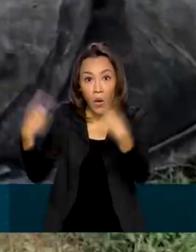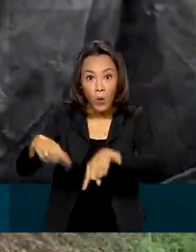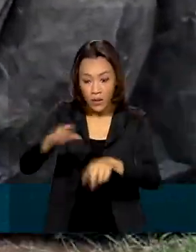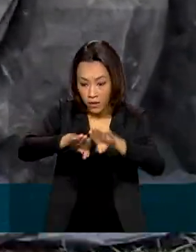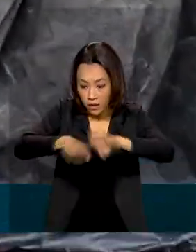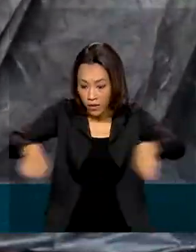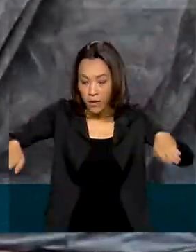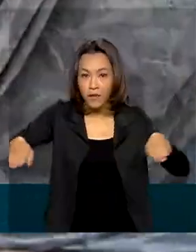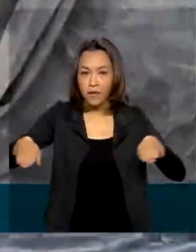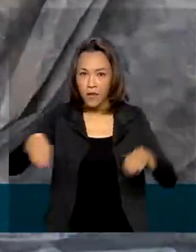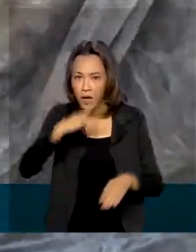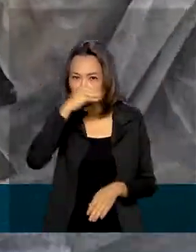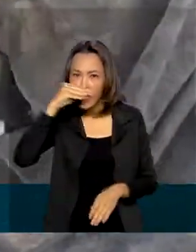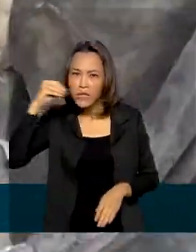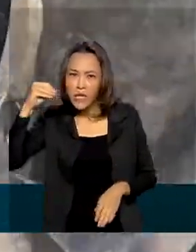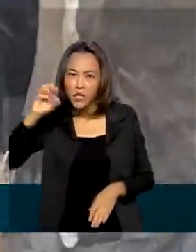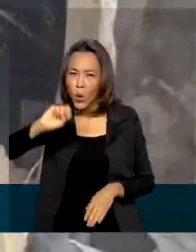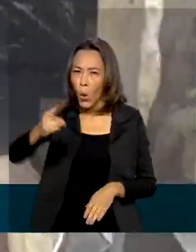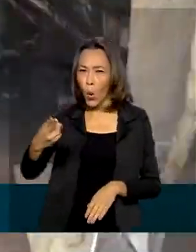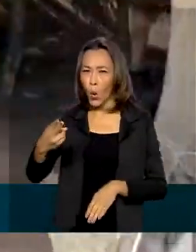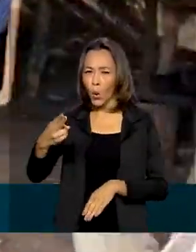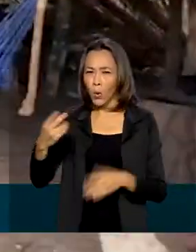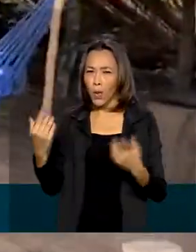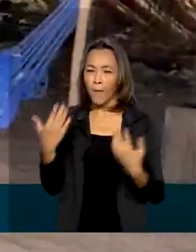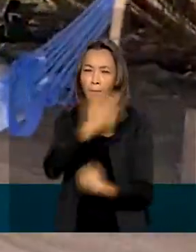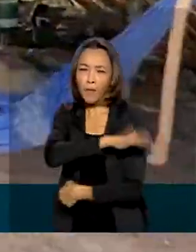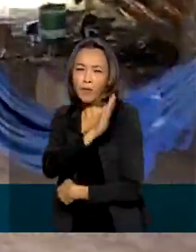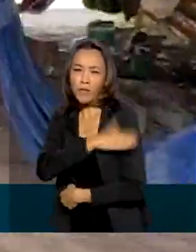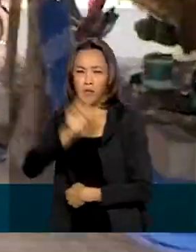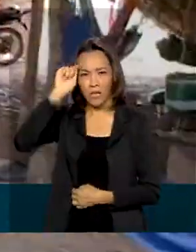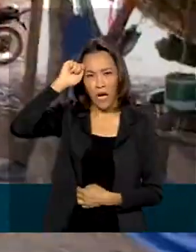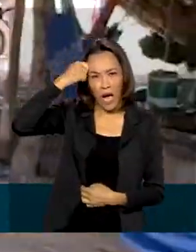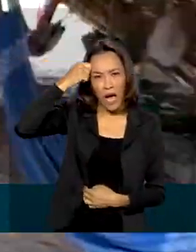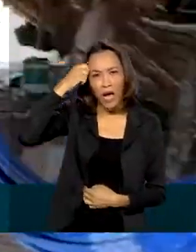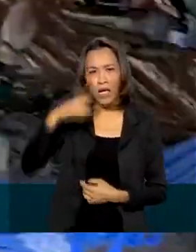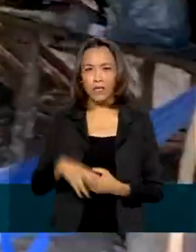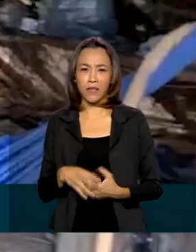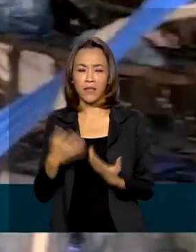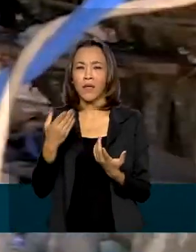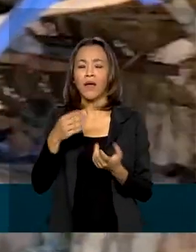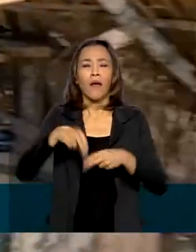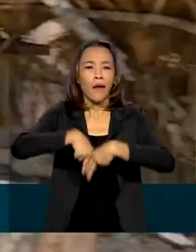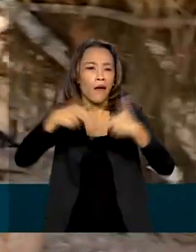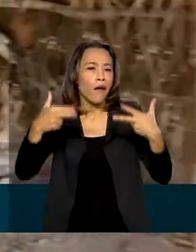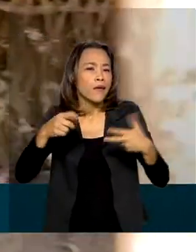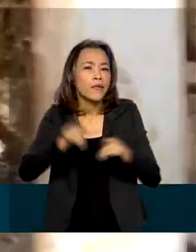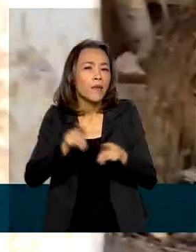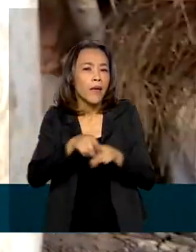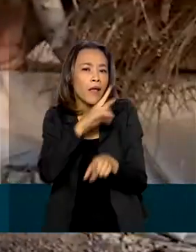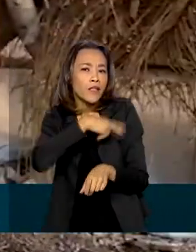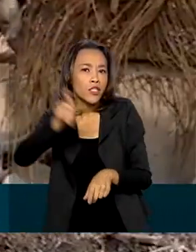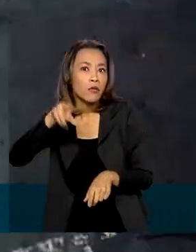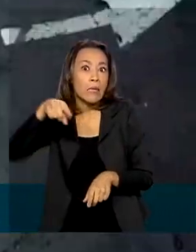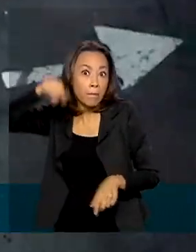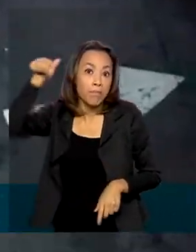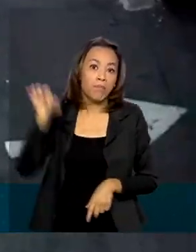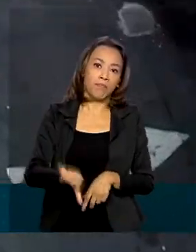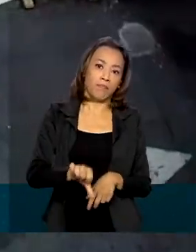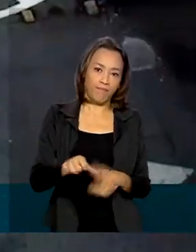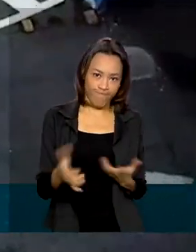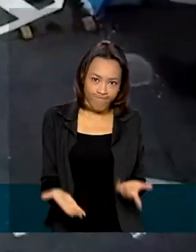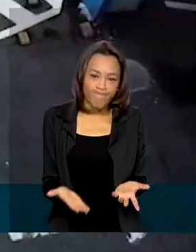adolescente, ou por motivo de preconceito de raça, cor, etnia, religião ou origem, a pena é agravada.